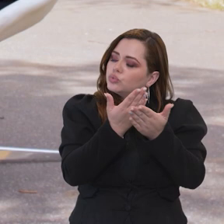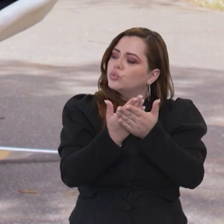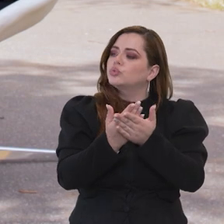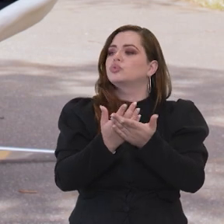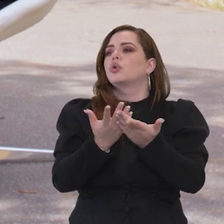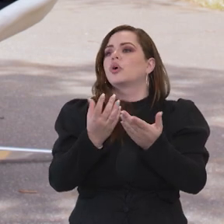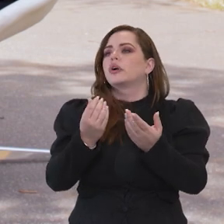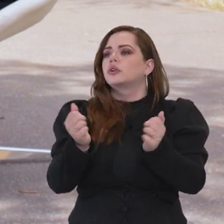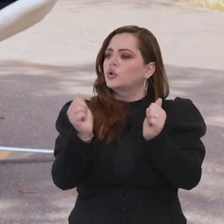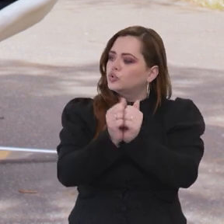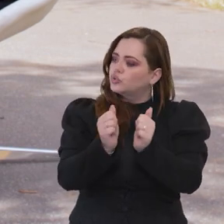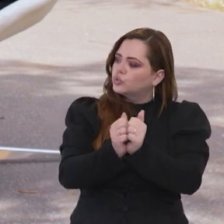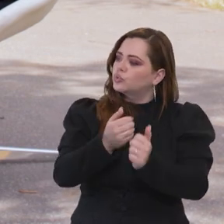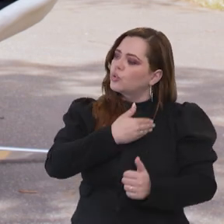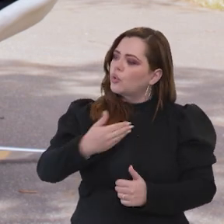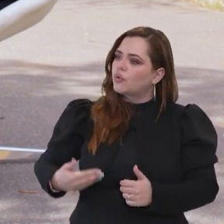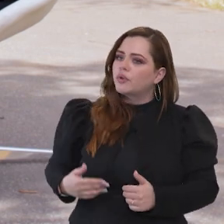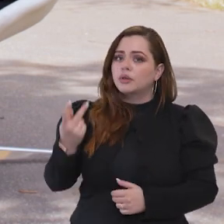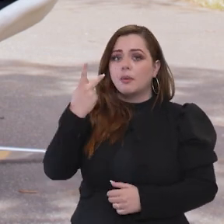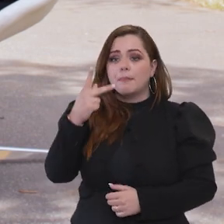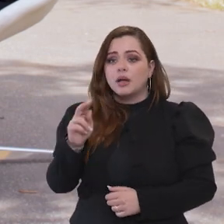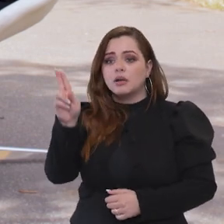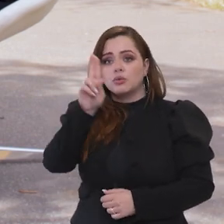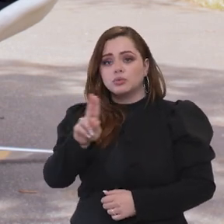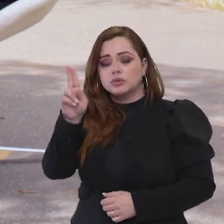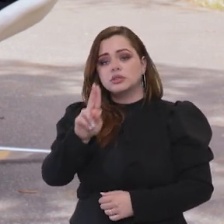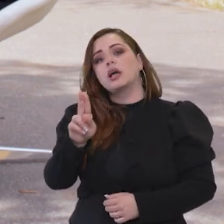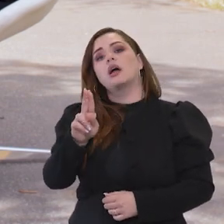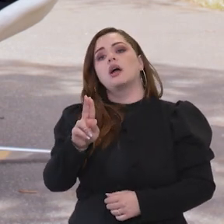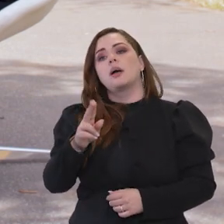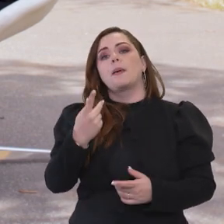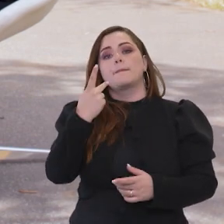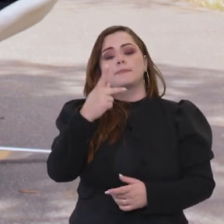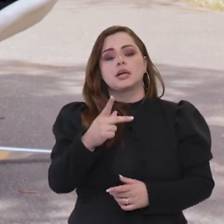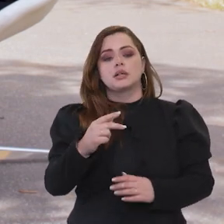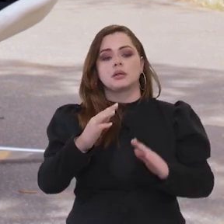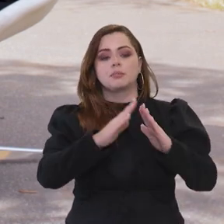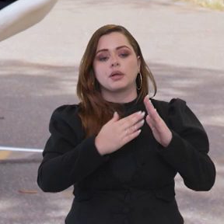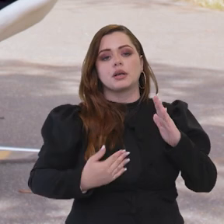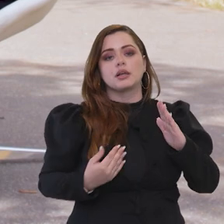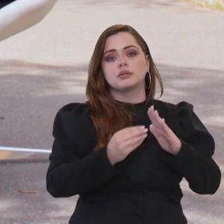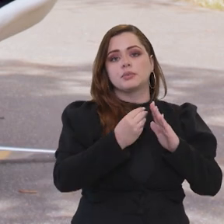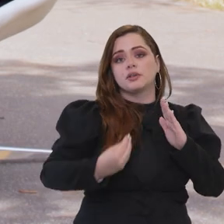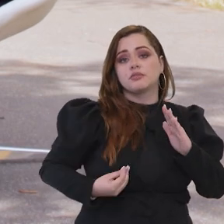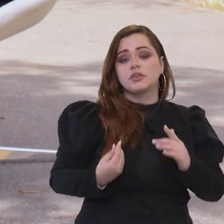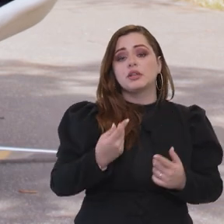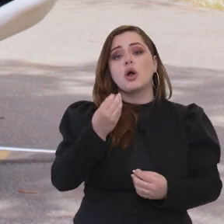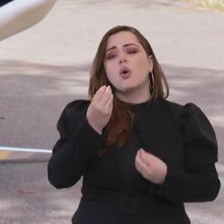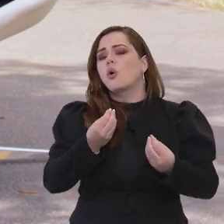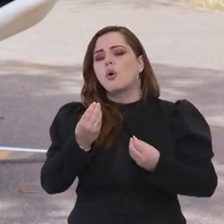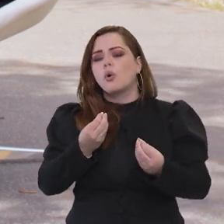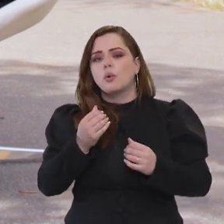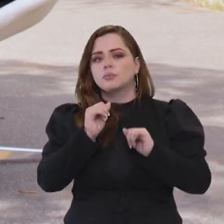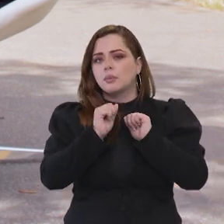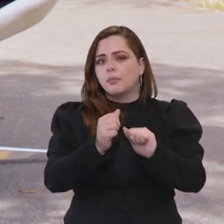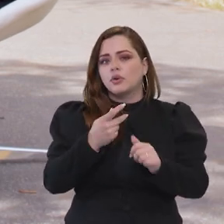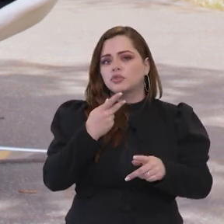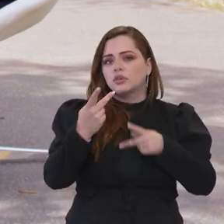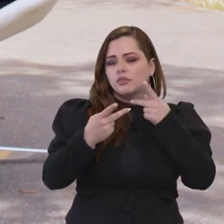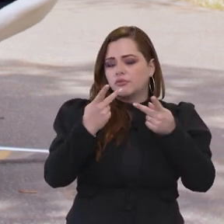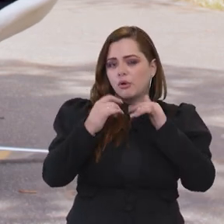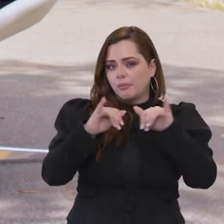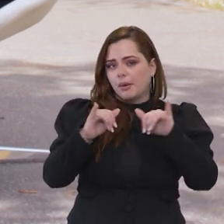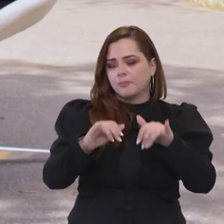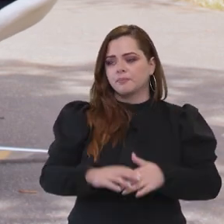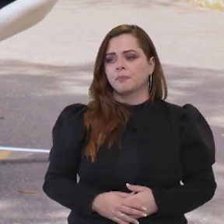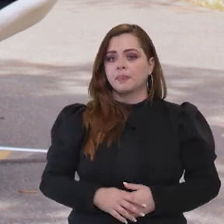com imóveis do governo pelo país todo para ser usado pelo Minha Casa Minha Vida também, né? O que o senhor pode falar para a gente? É o retrofit?